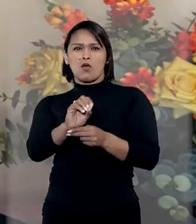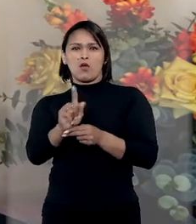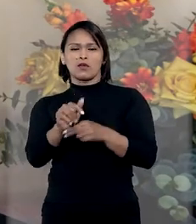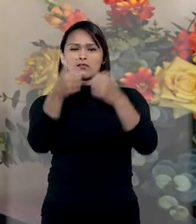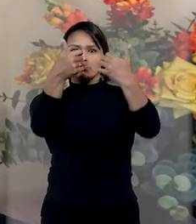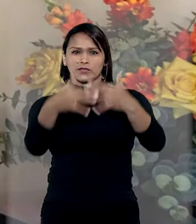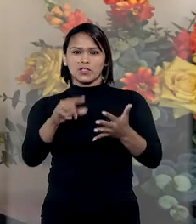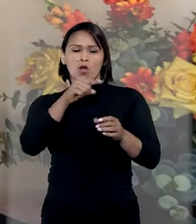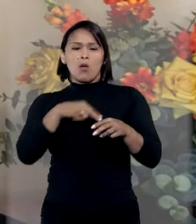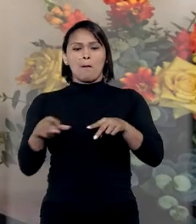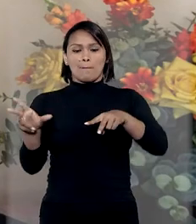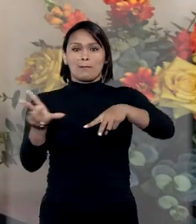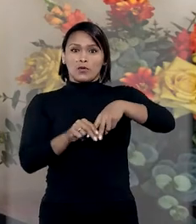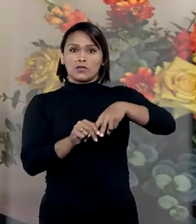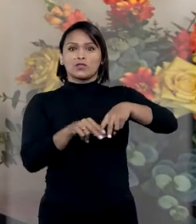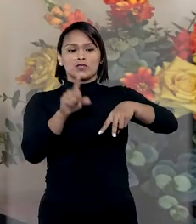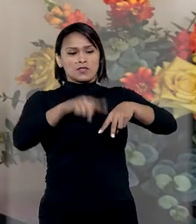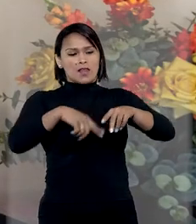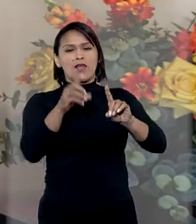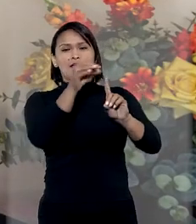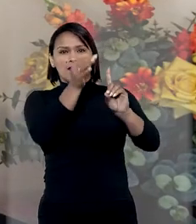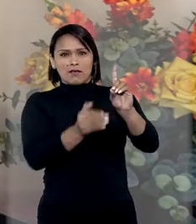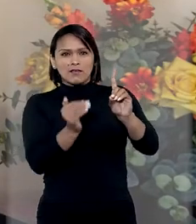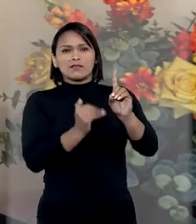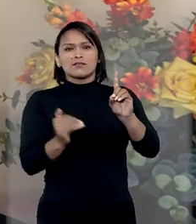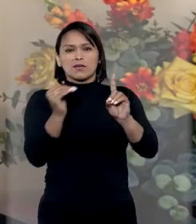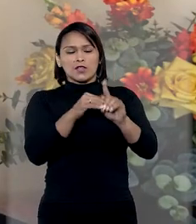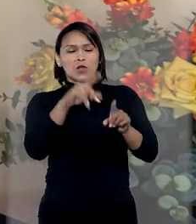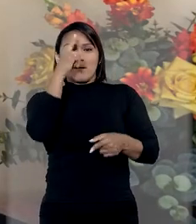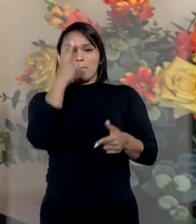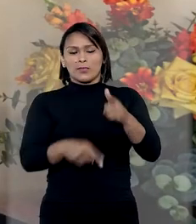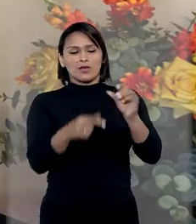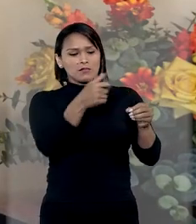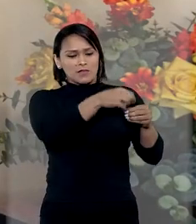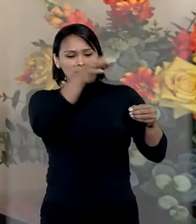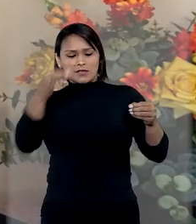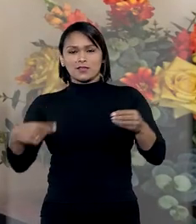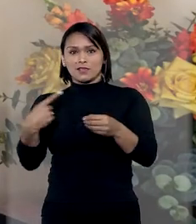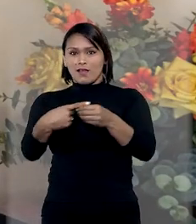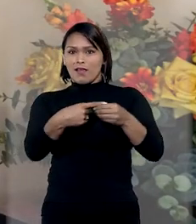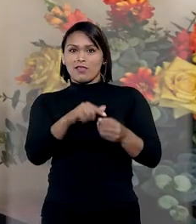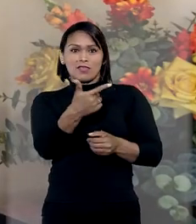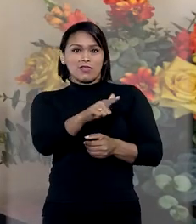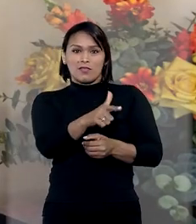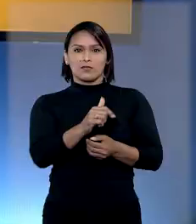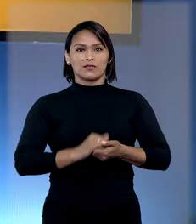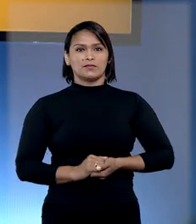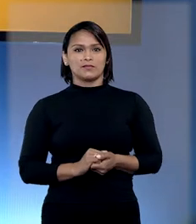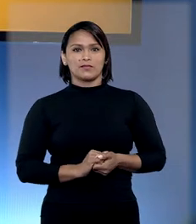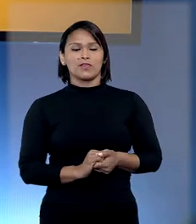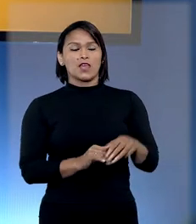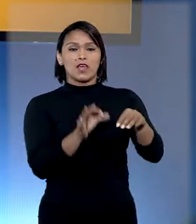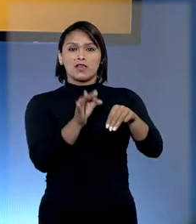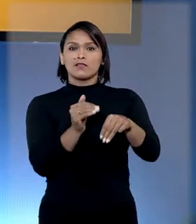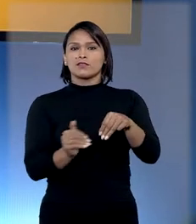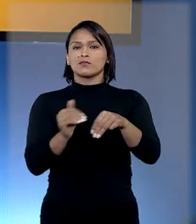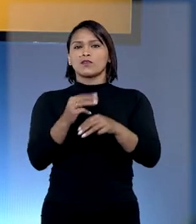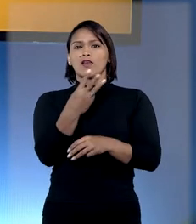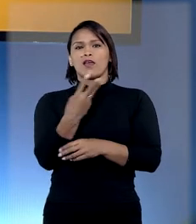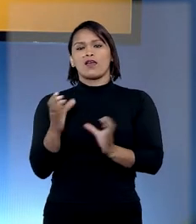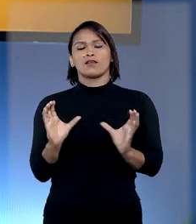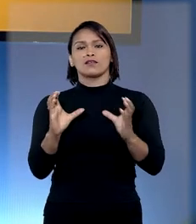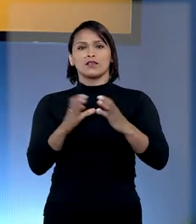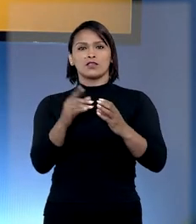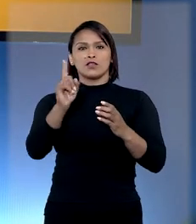determinou o monitoramento por tornozeleira eletrônica e a proibição de saída da comarca de residência. E os ministros da